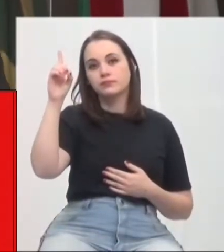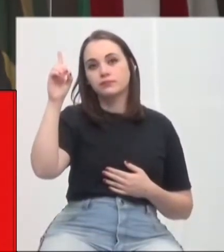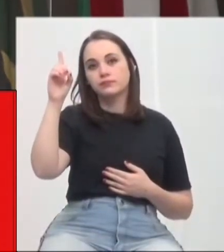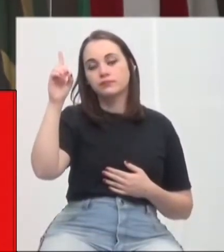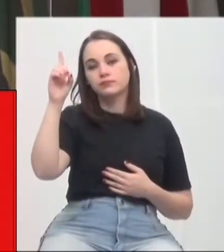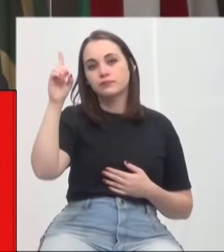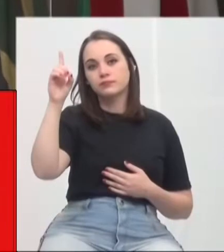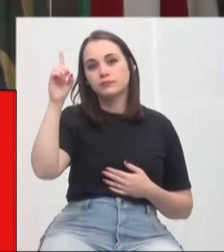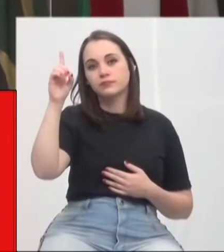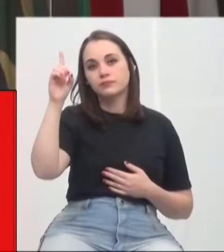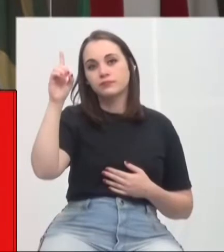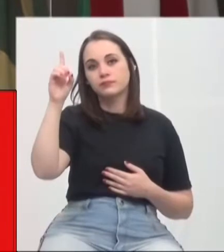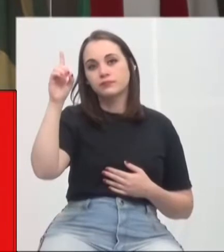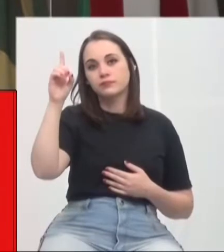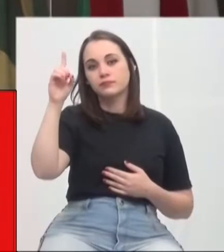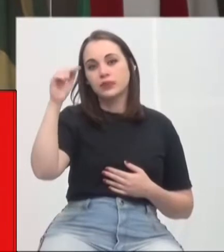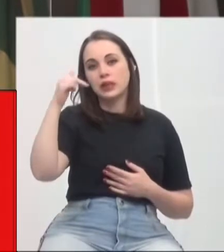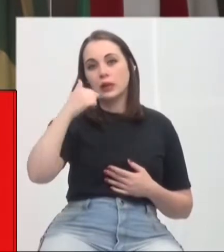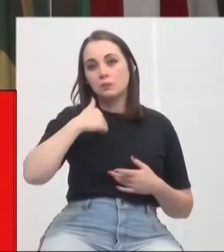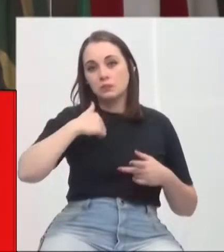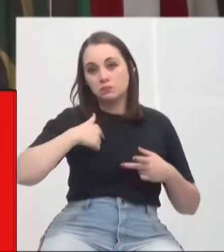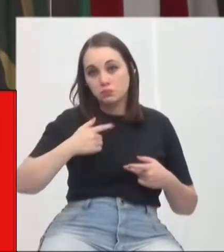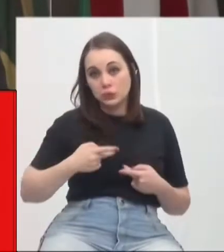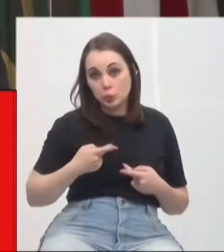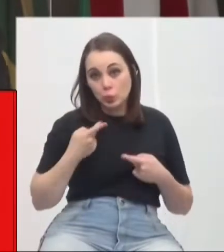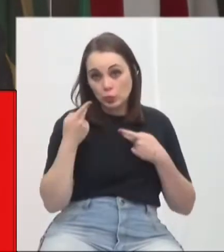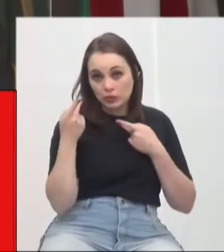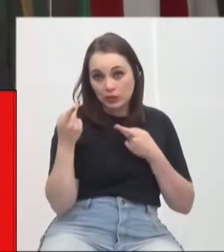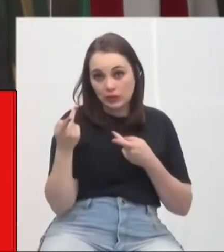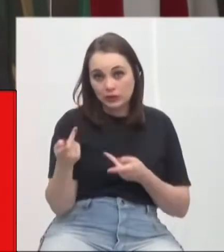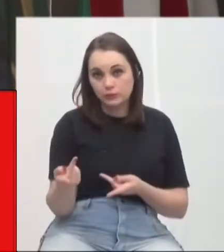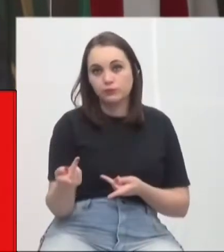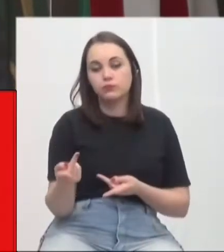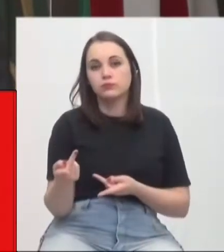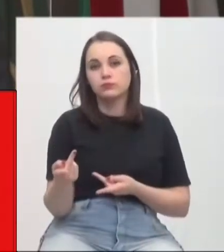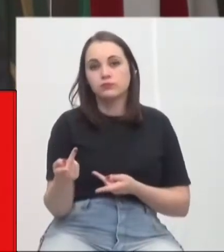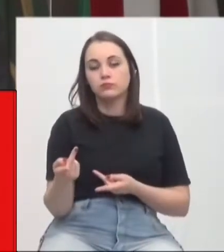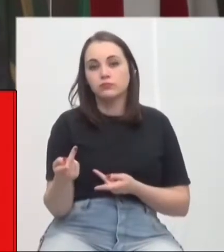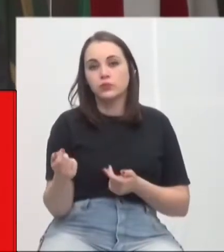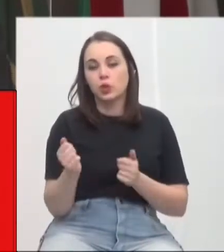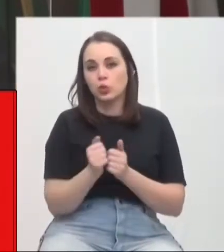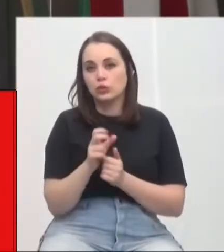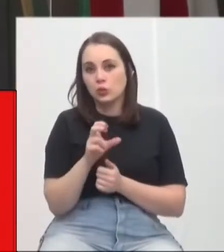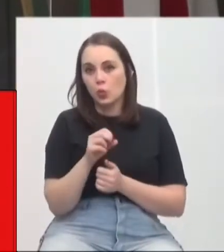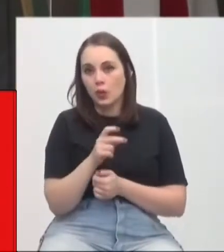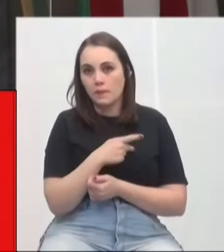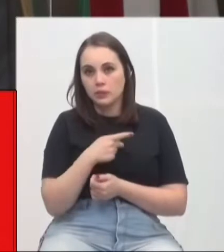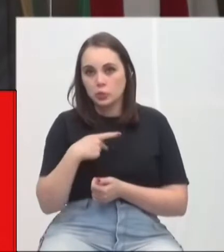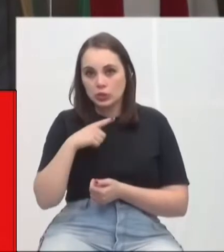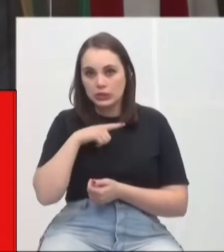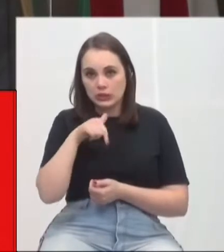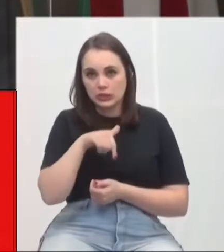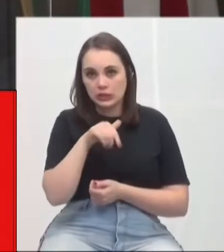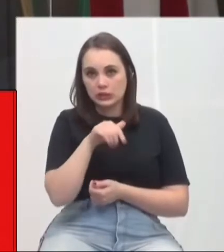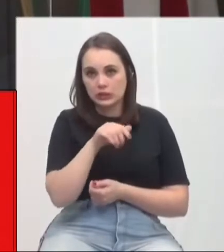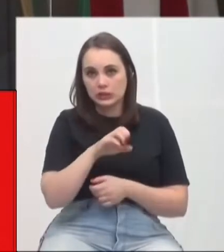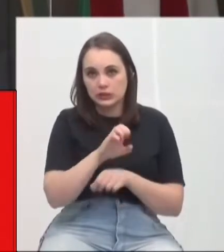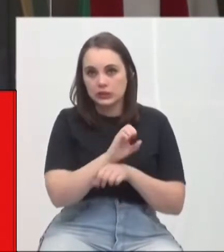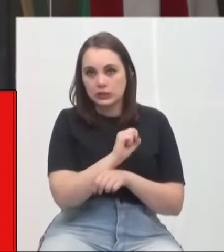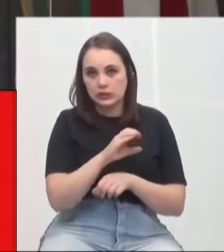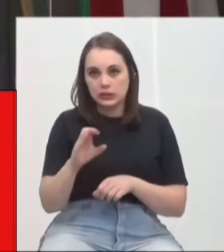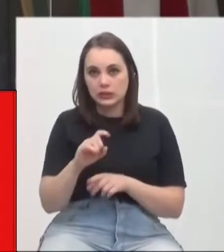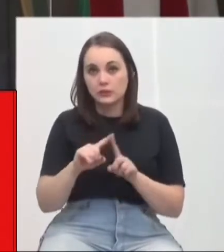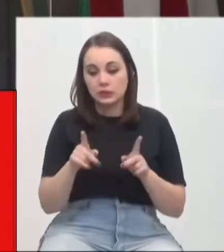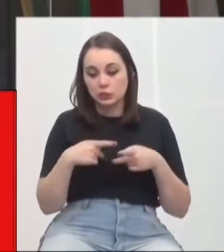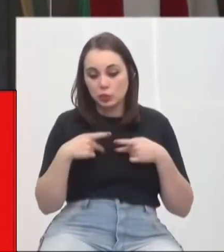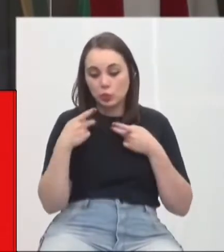honra de ser convidado, entre 50 pastores do estado de Santa Catarina, para uma reunião